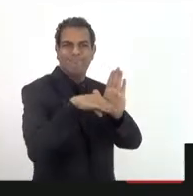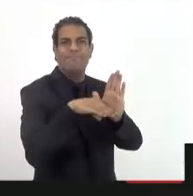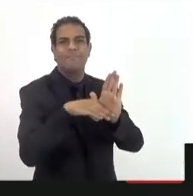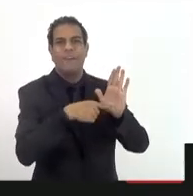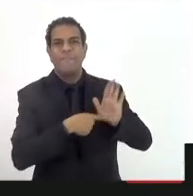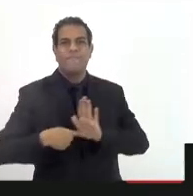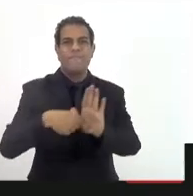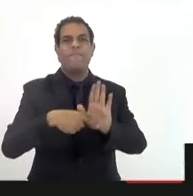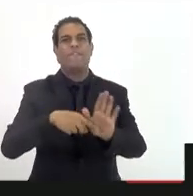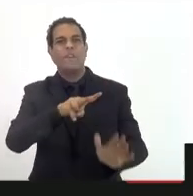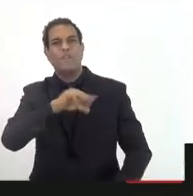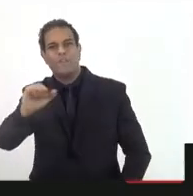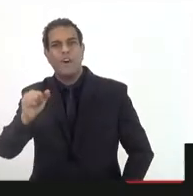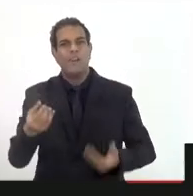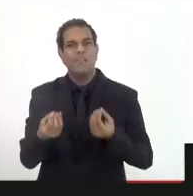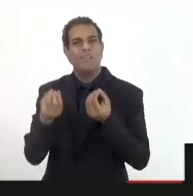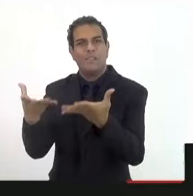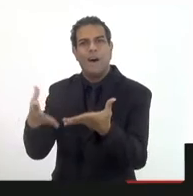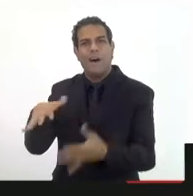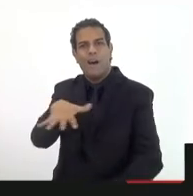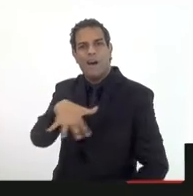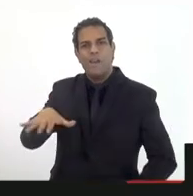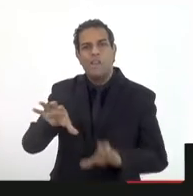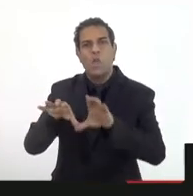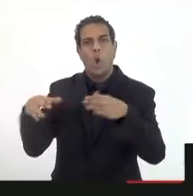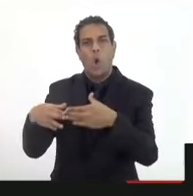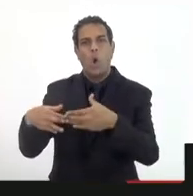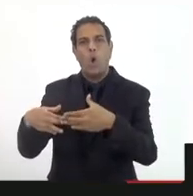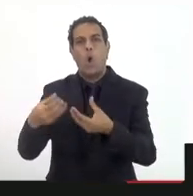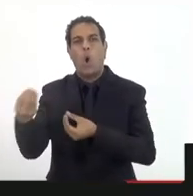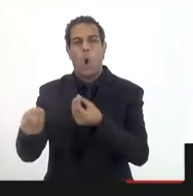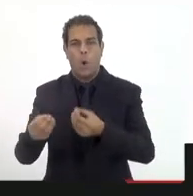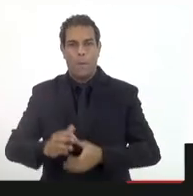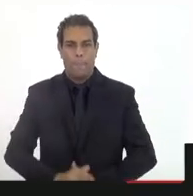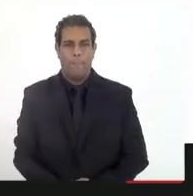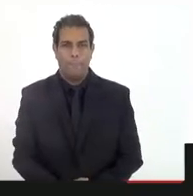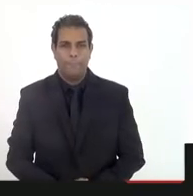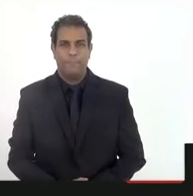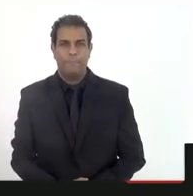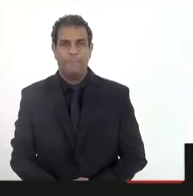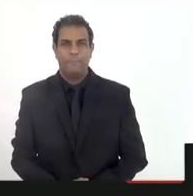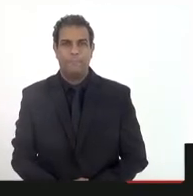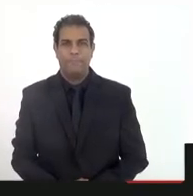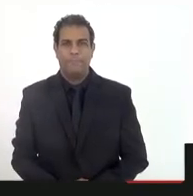a gente vai se meter o Carlos Gadeira, o Luiz Martins, o Bruno, para a gente ter uma versão final. Pode ir, Henrique.